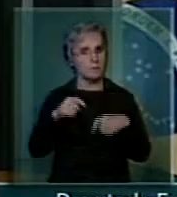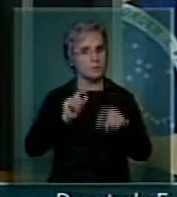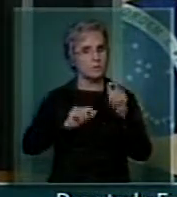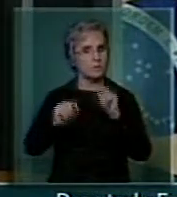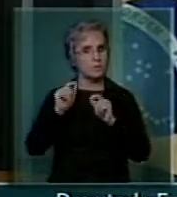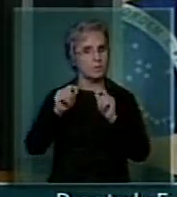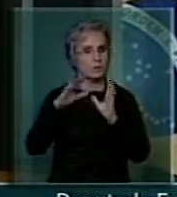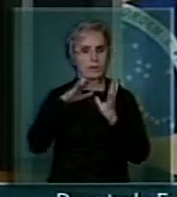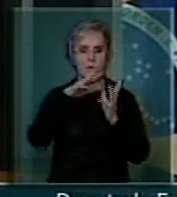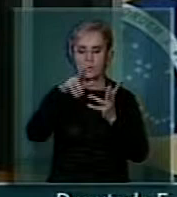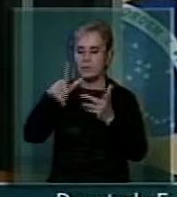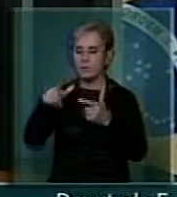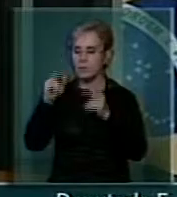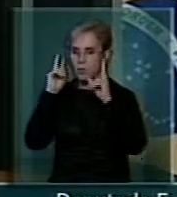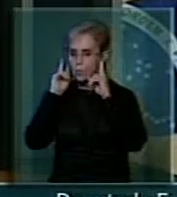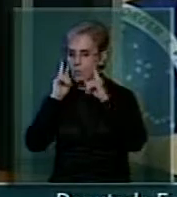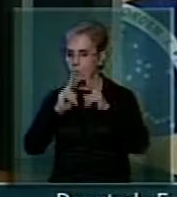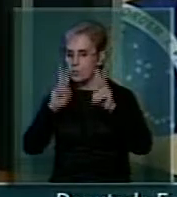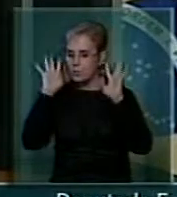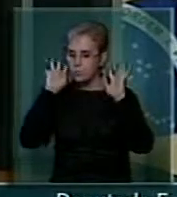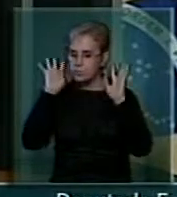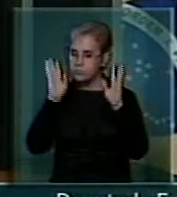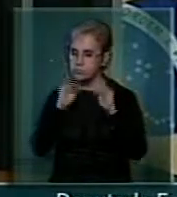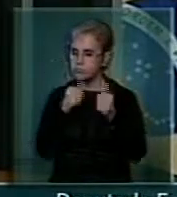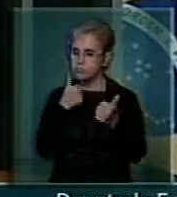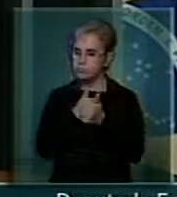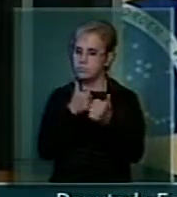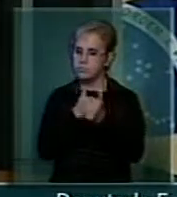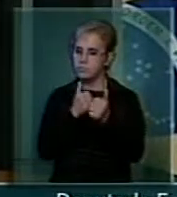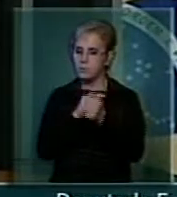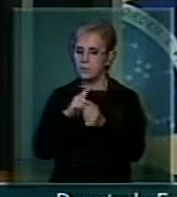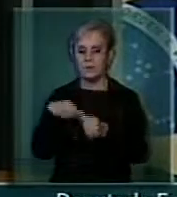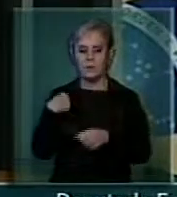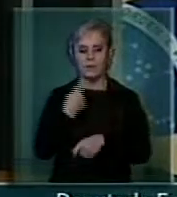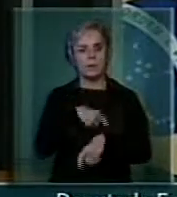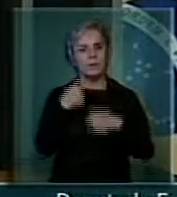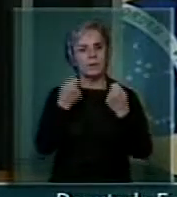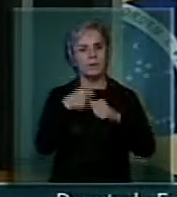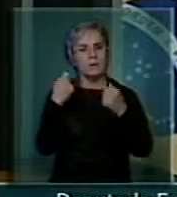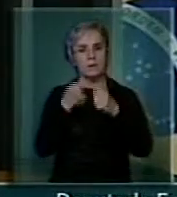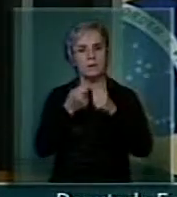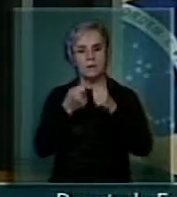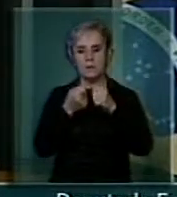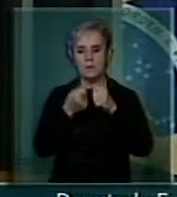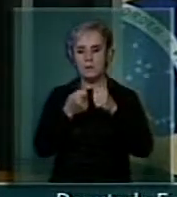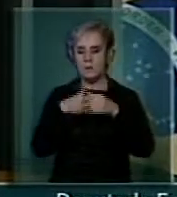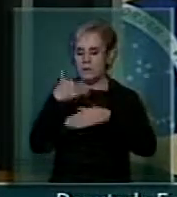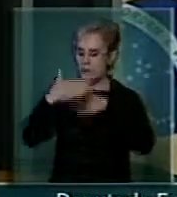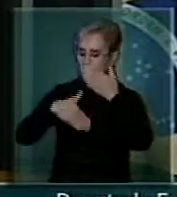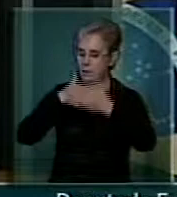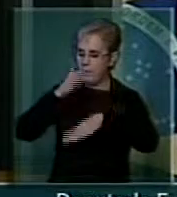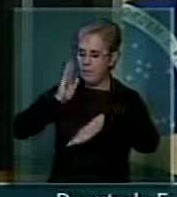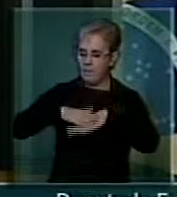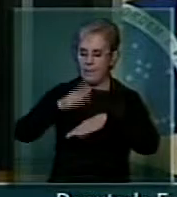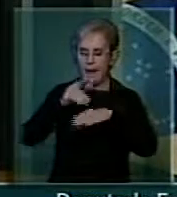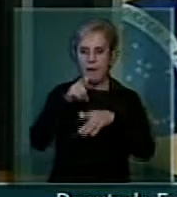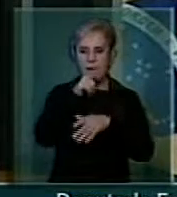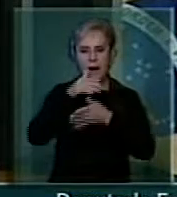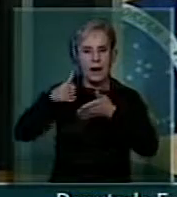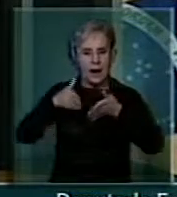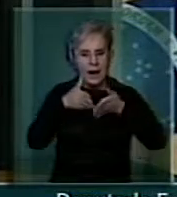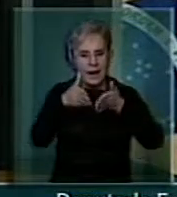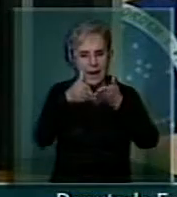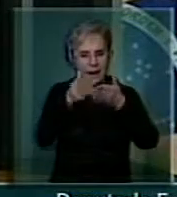o mundo se dê conta de que cada vez mais nós temos que nos afastar dos rios, cada vez mais temos que nos afastar do litoral.